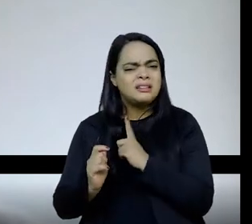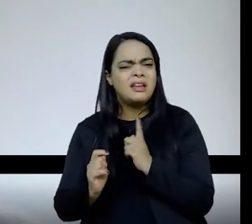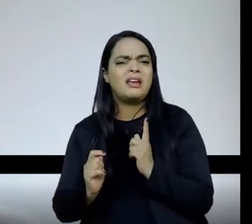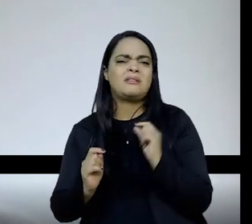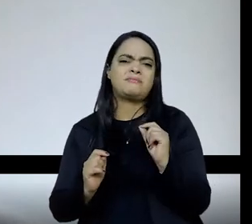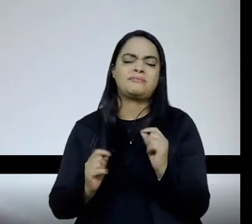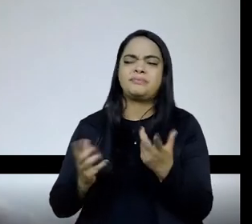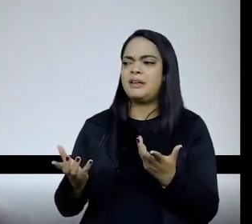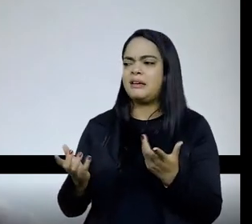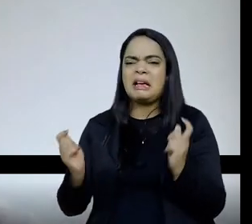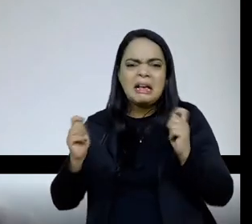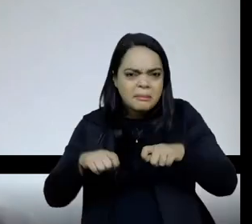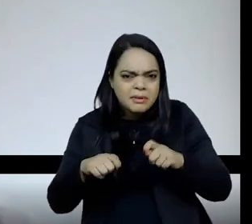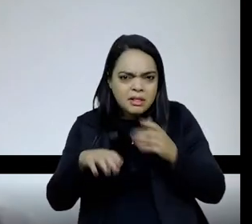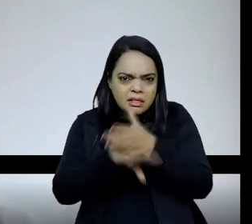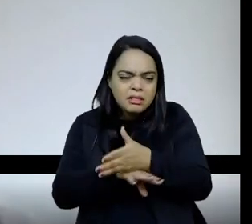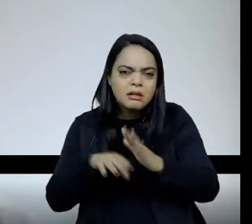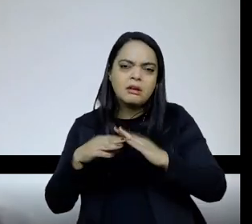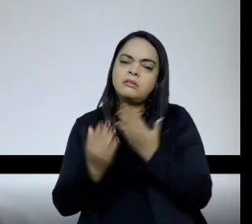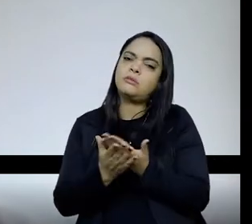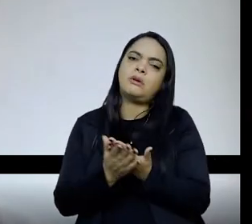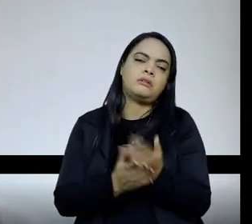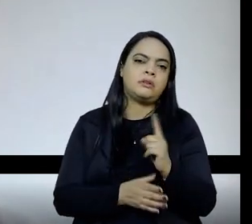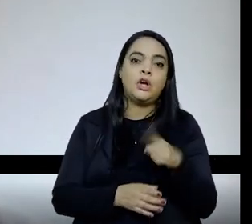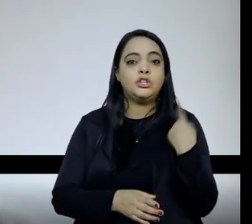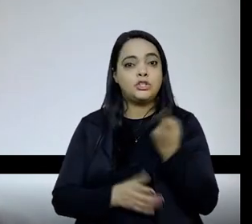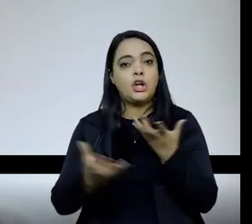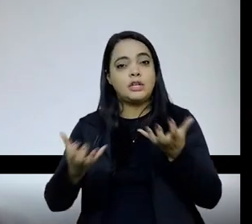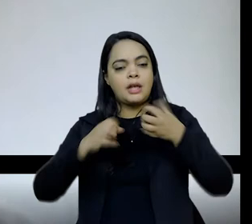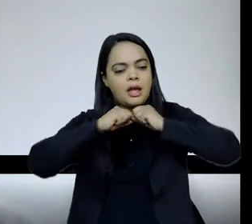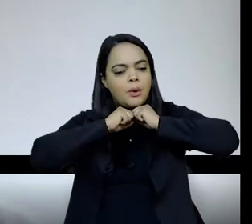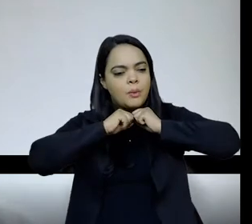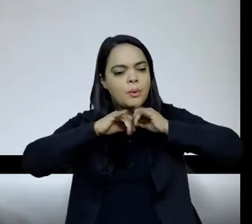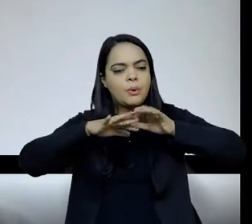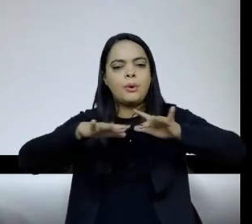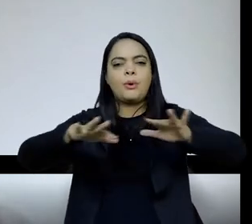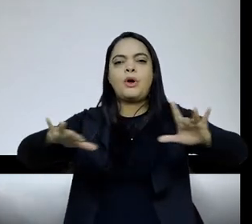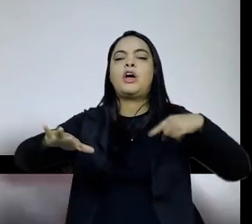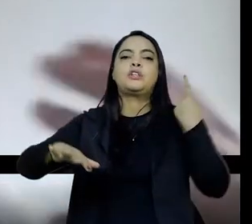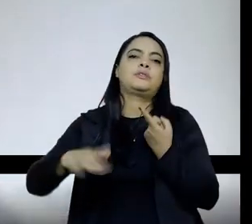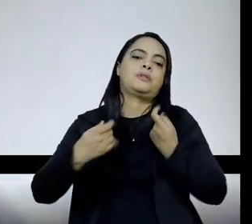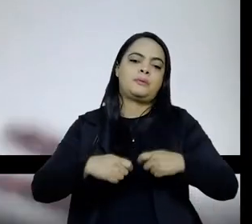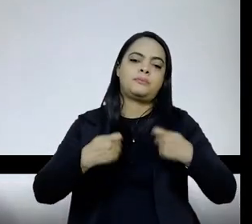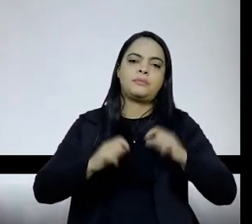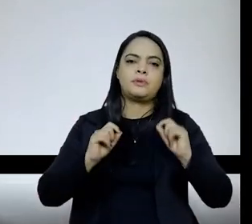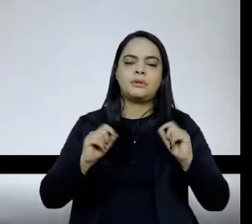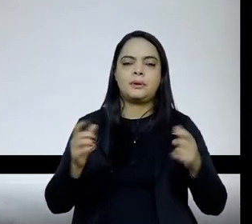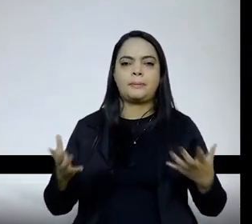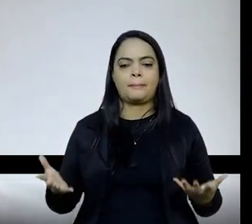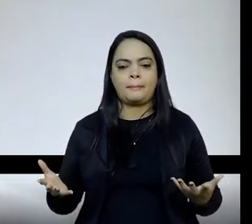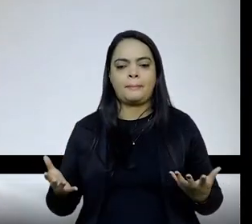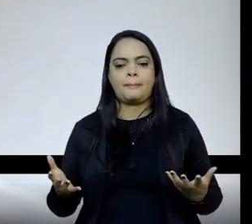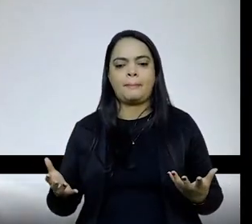pequena. Se a gente quer massificar, gente teria que... Massificar, que eu falo, é atingir